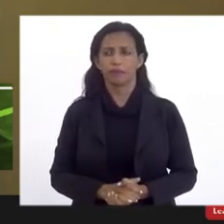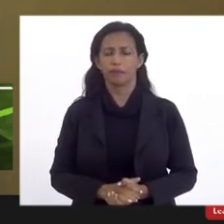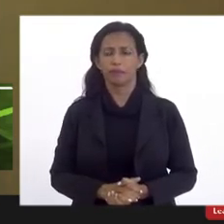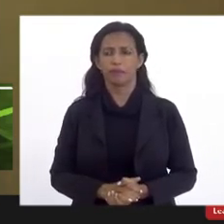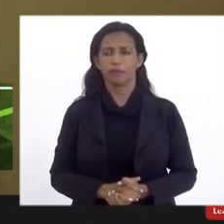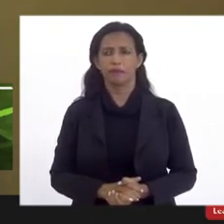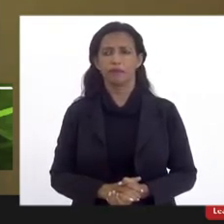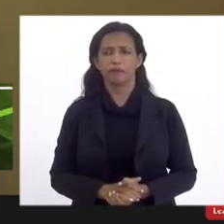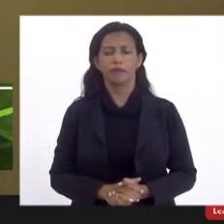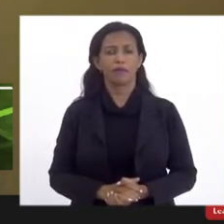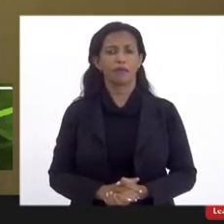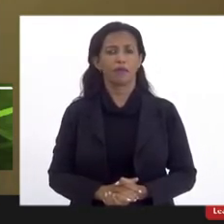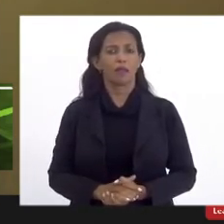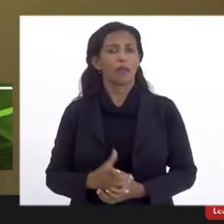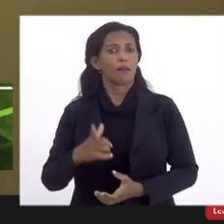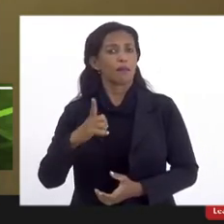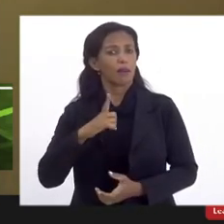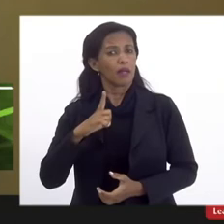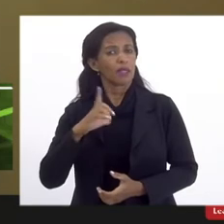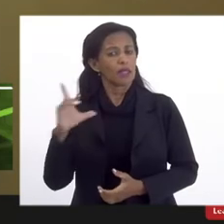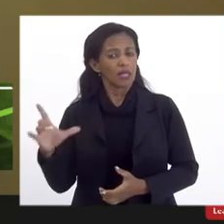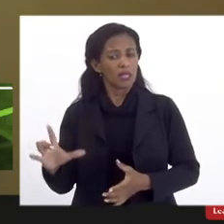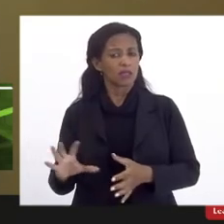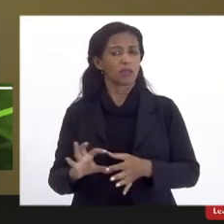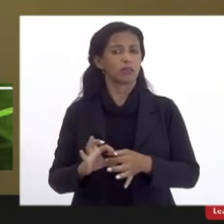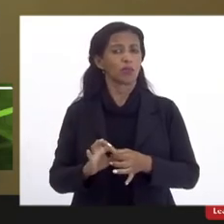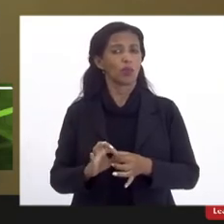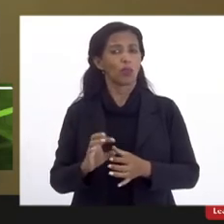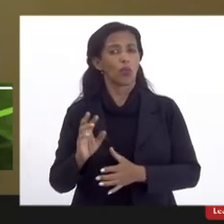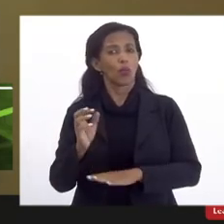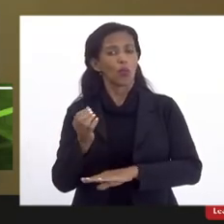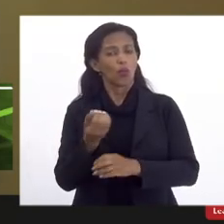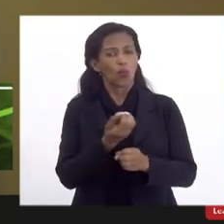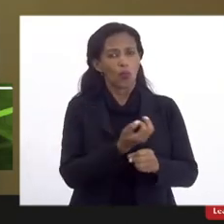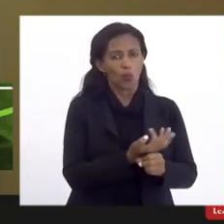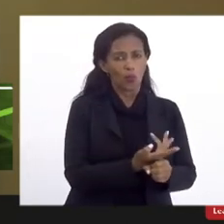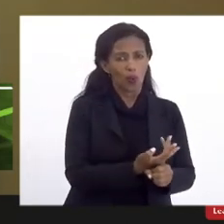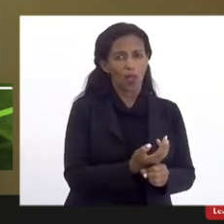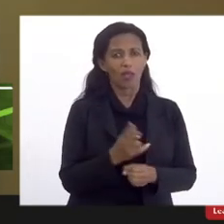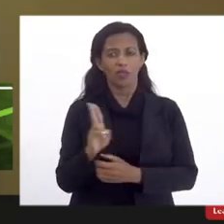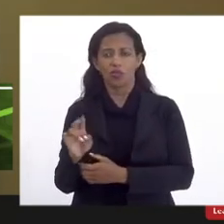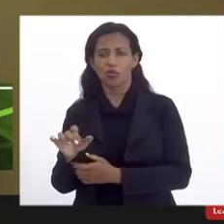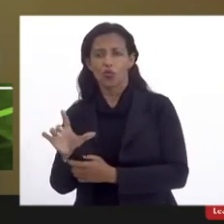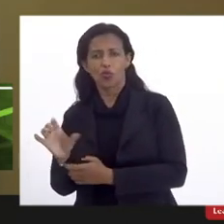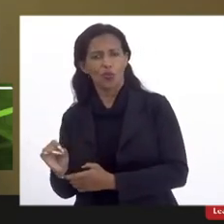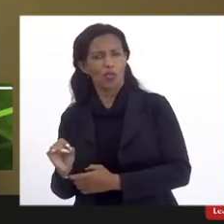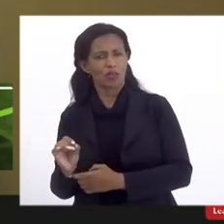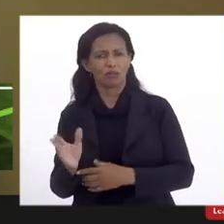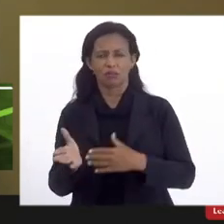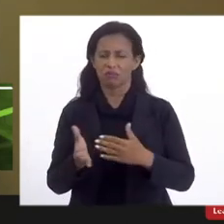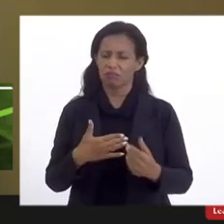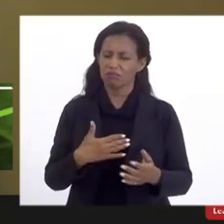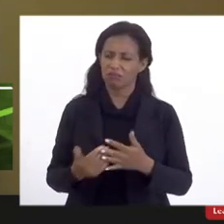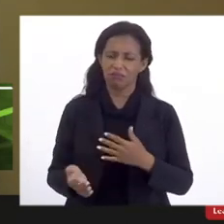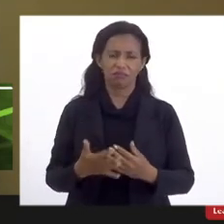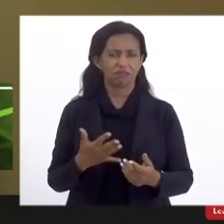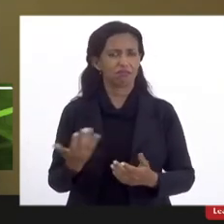para que haja essa fusão, o égio e o êxodo, custe o que custar,